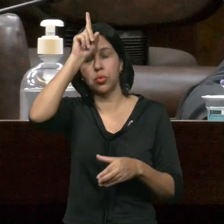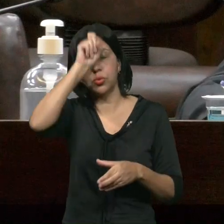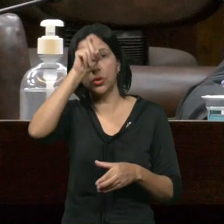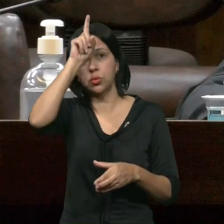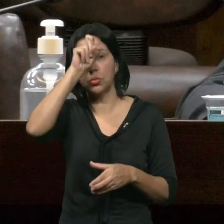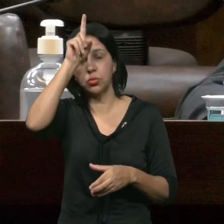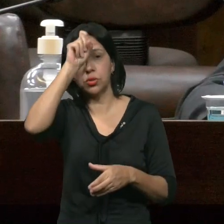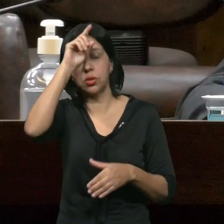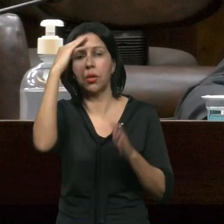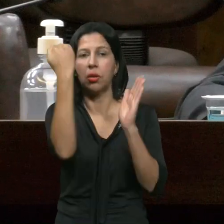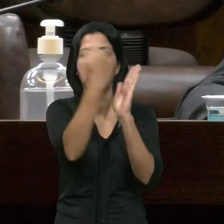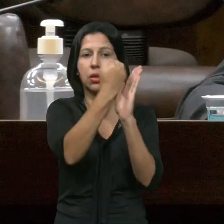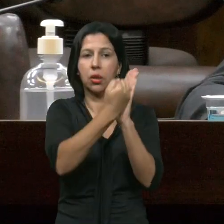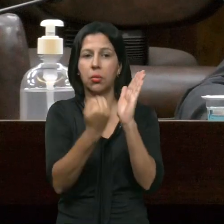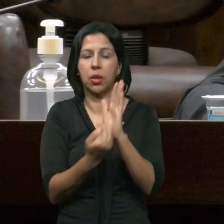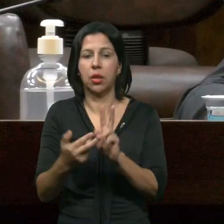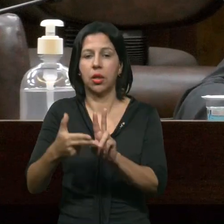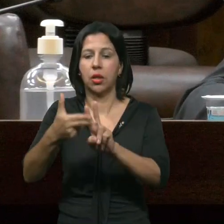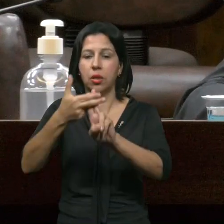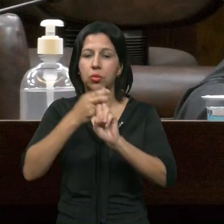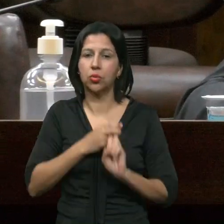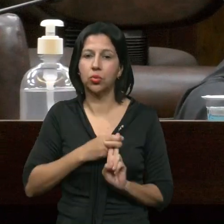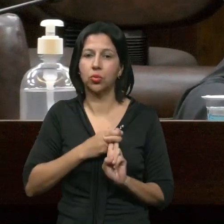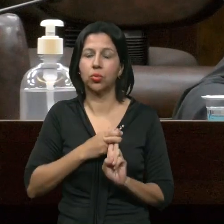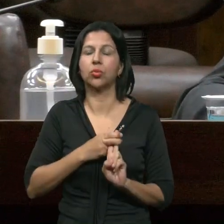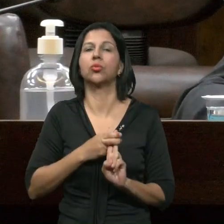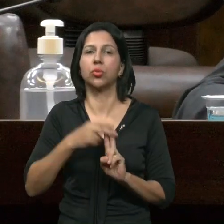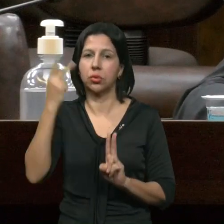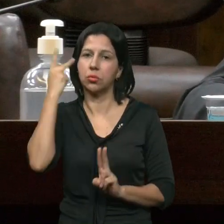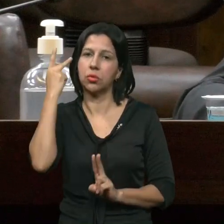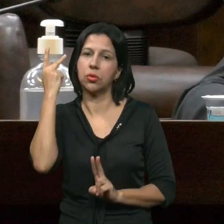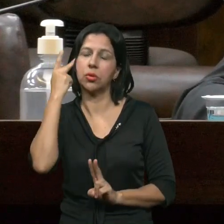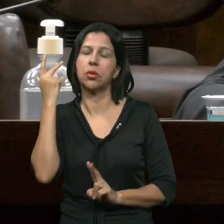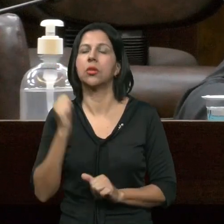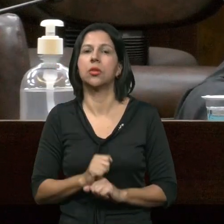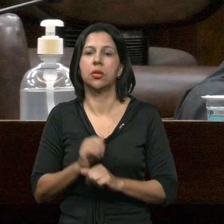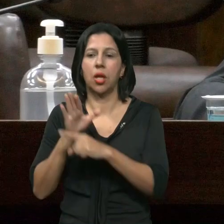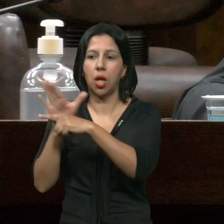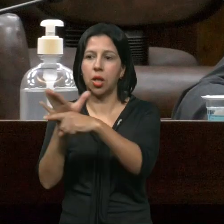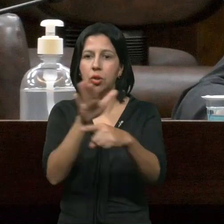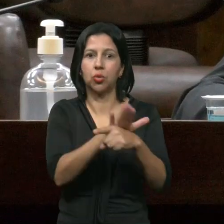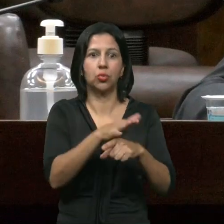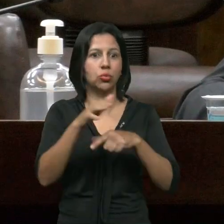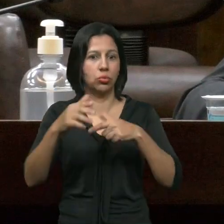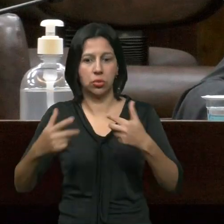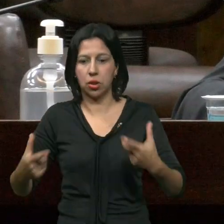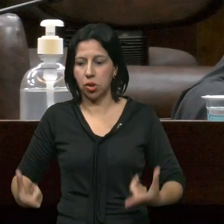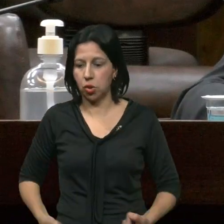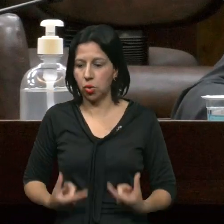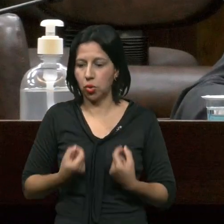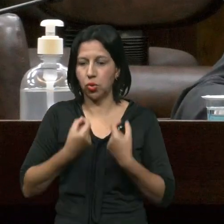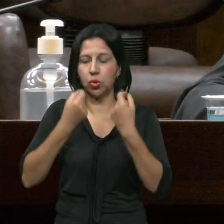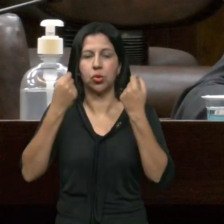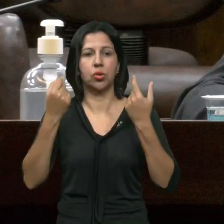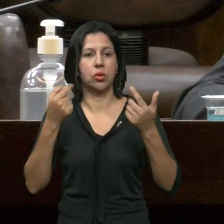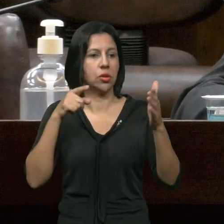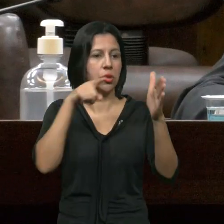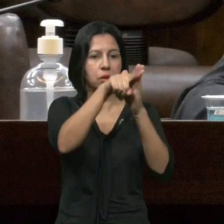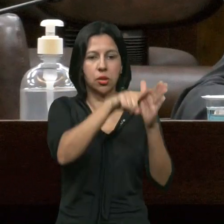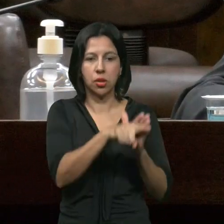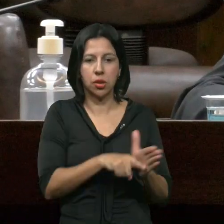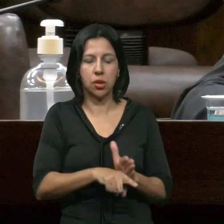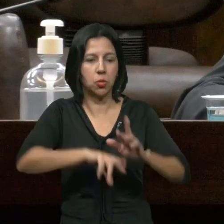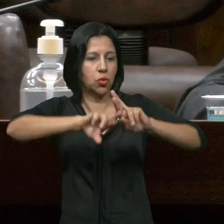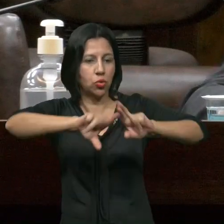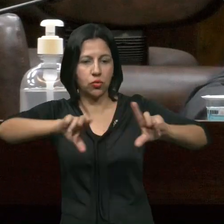Criando A Tabela SUS Paulista E Nesse Sentido Ampliando Os Atendimentos As Cirurgias Aos Procedimentos Hospitalares